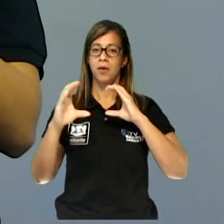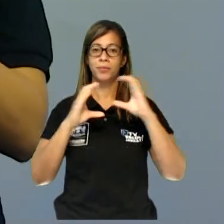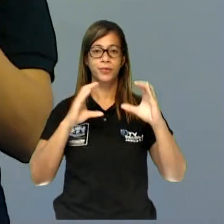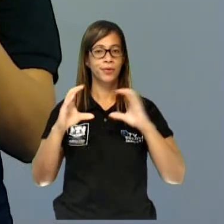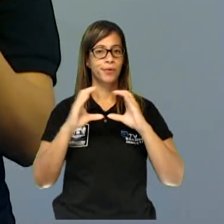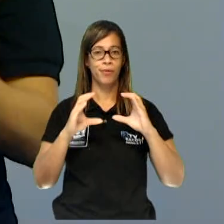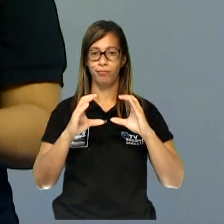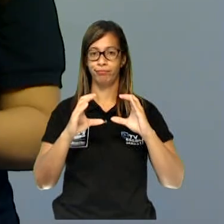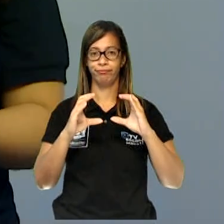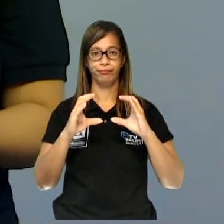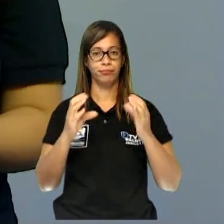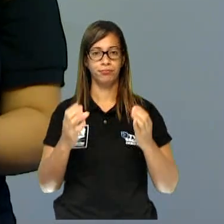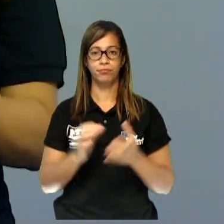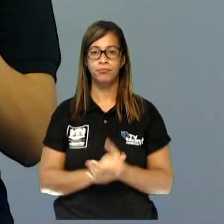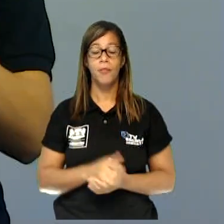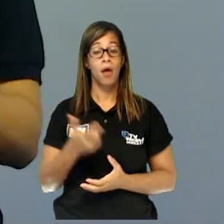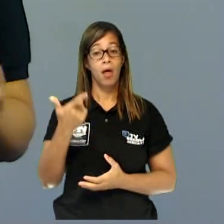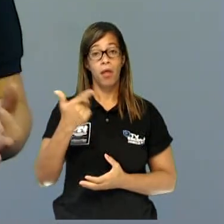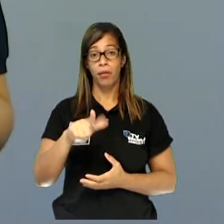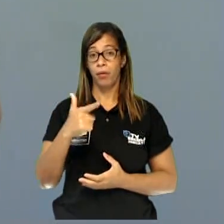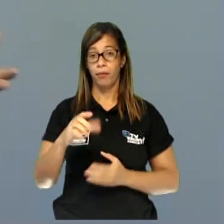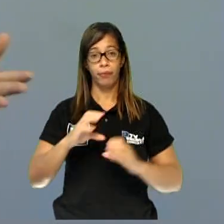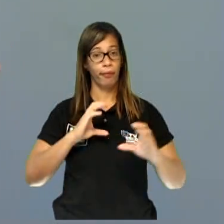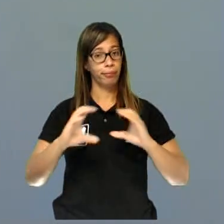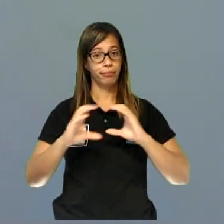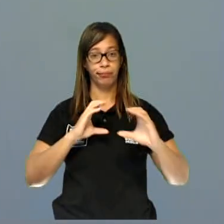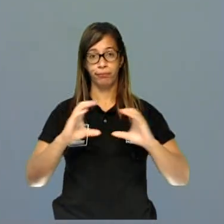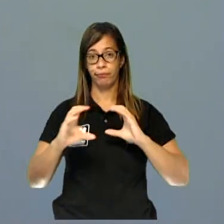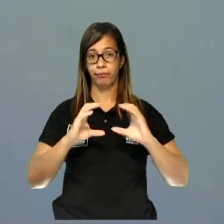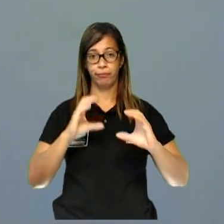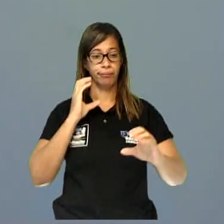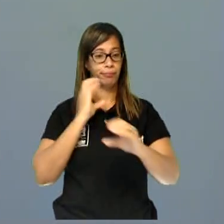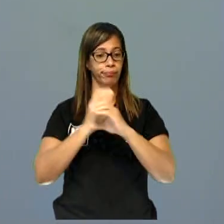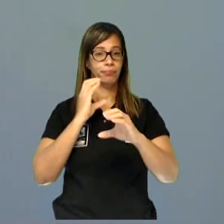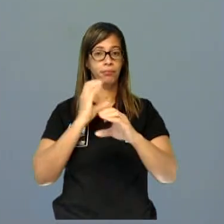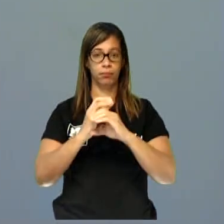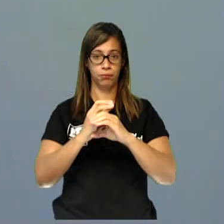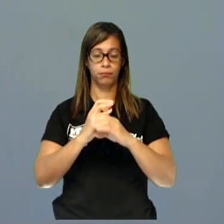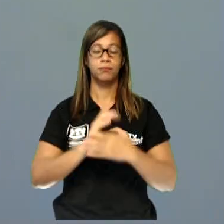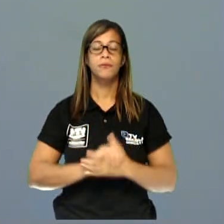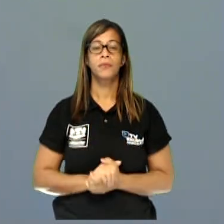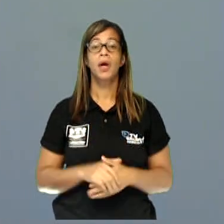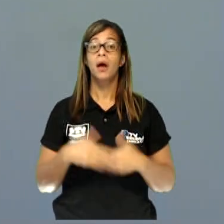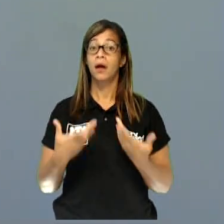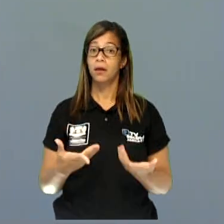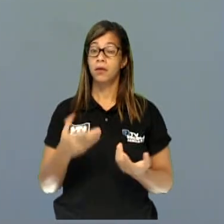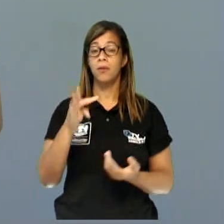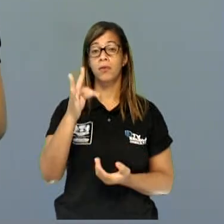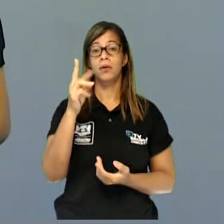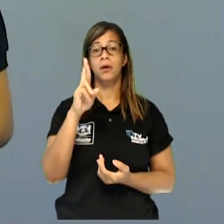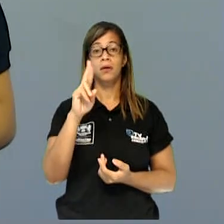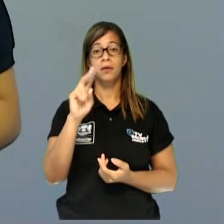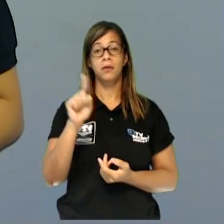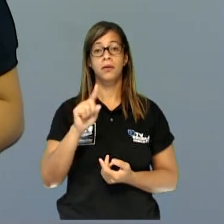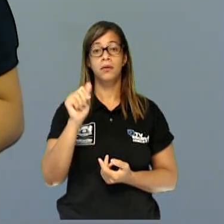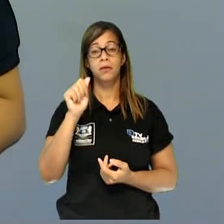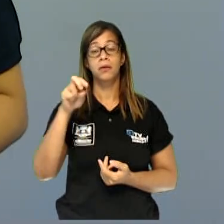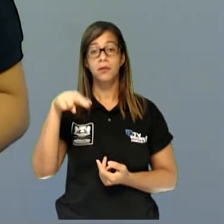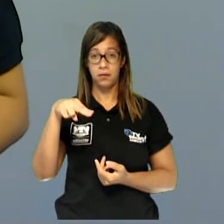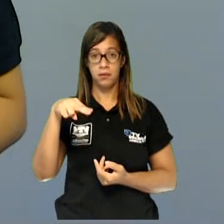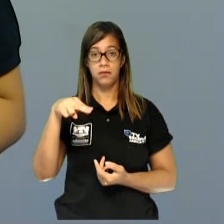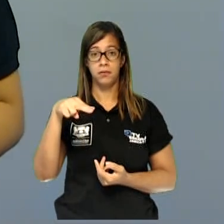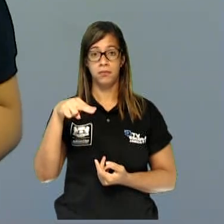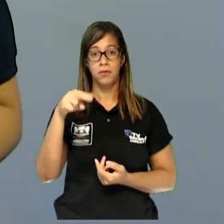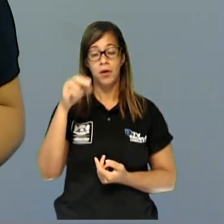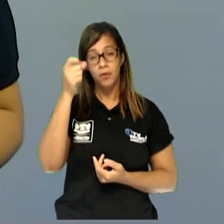comunicação aí. Até que Tarzan, por incrível que pareça, resolve o problema. Ele se utiliza de gestos e diz